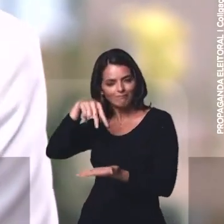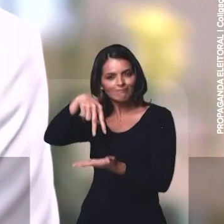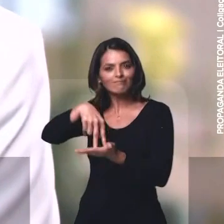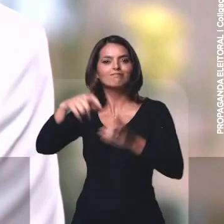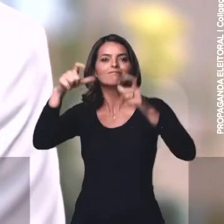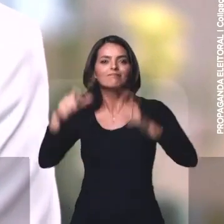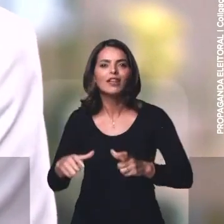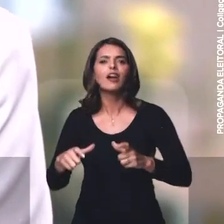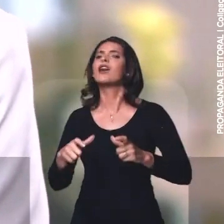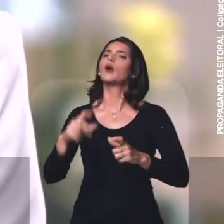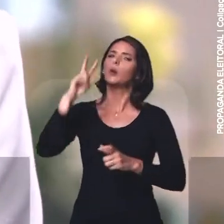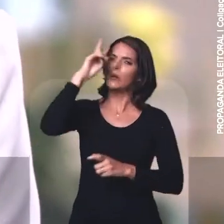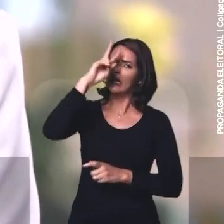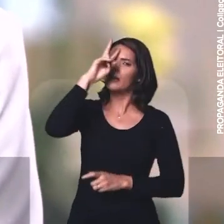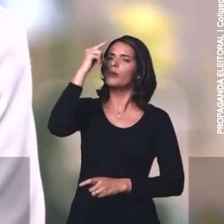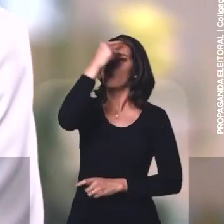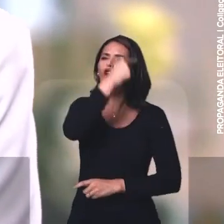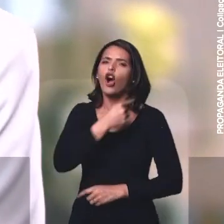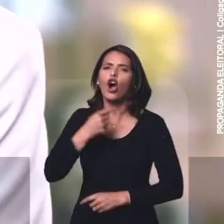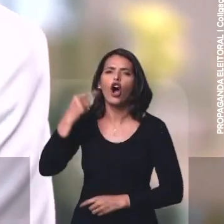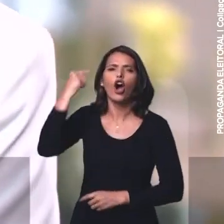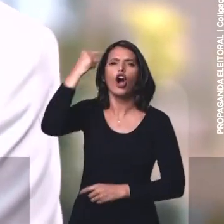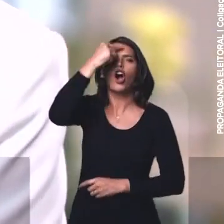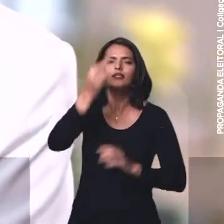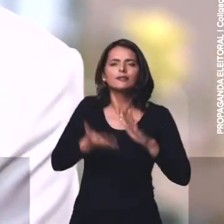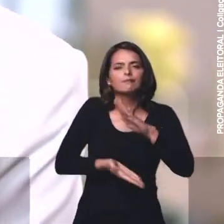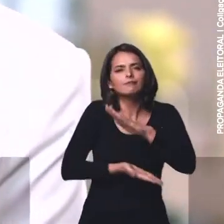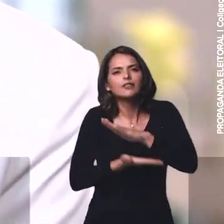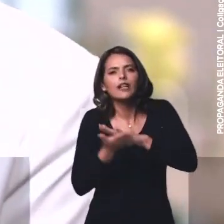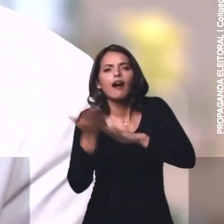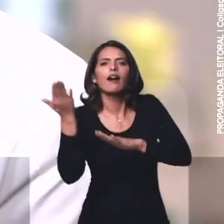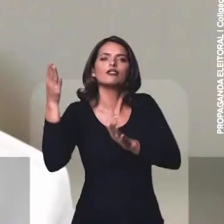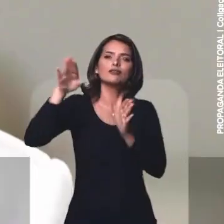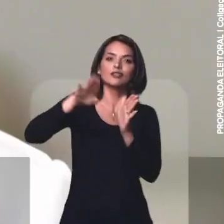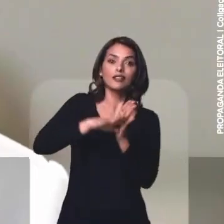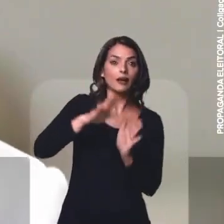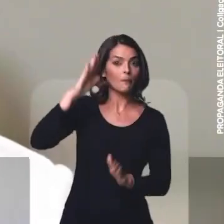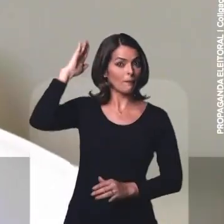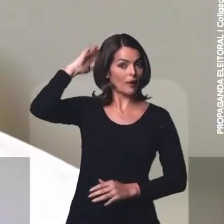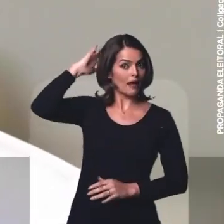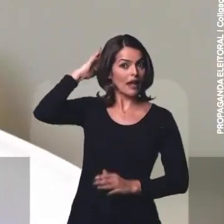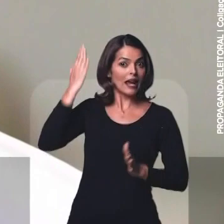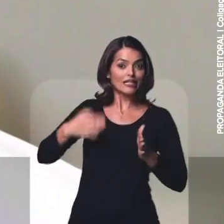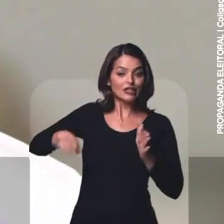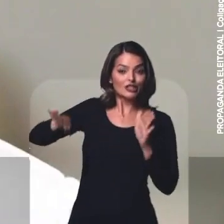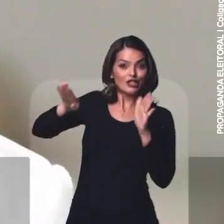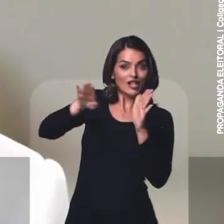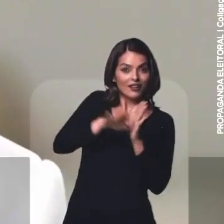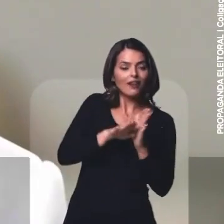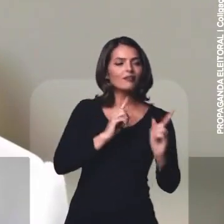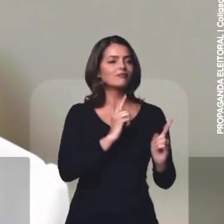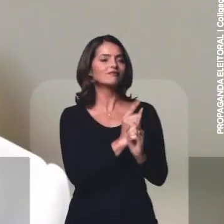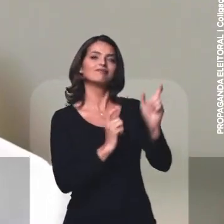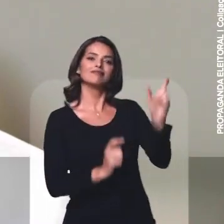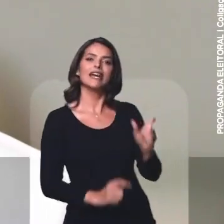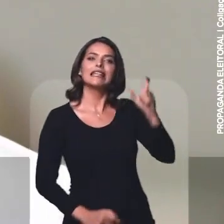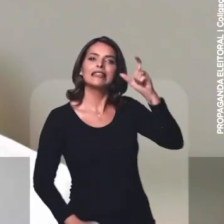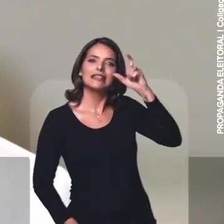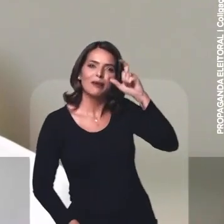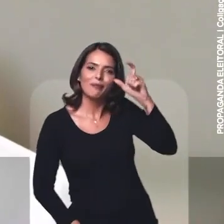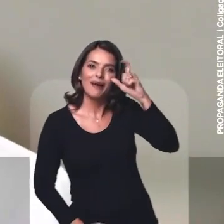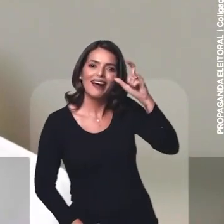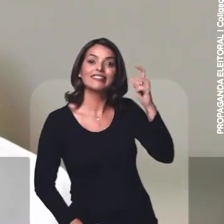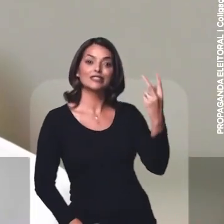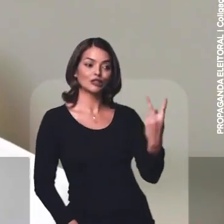povoado. Eu lembro que eu coloquei quantas horas eu levaria pra chegar até Belém. E chegando aqui, encontro a